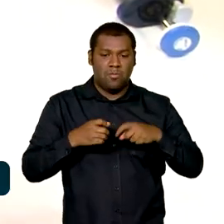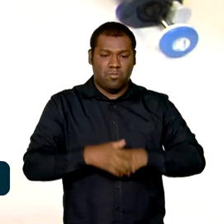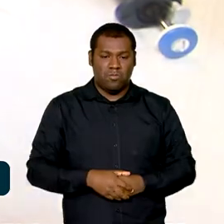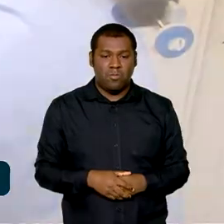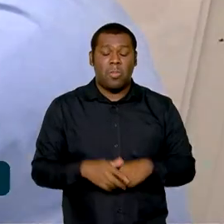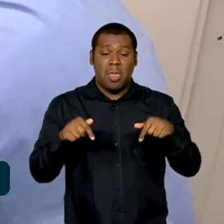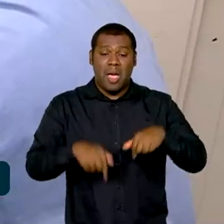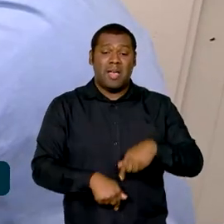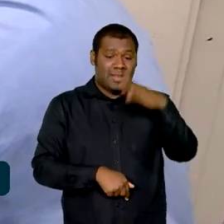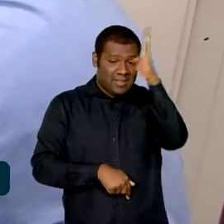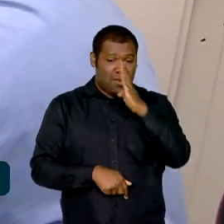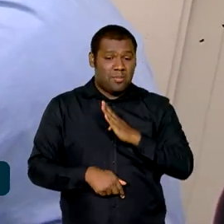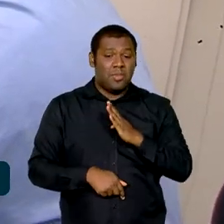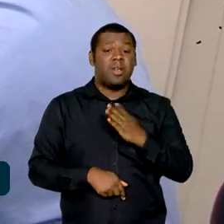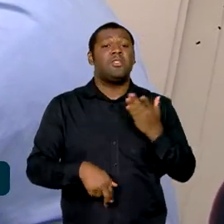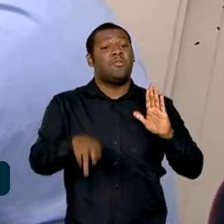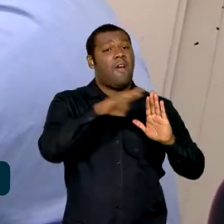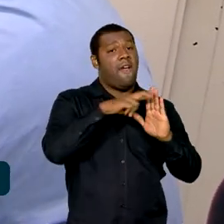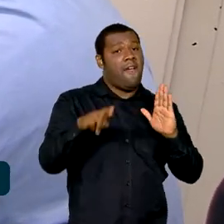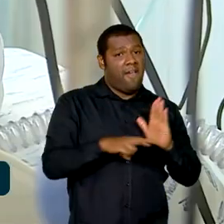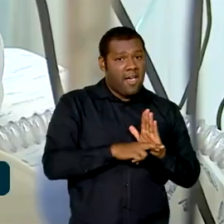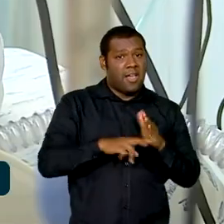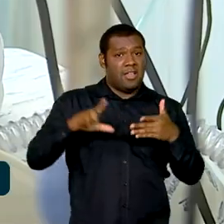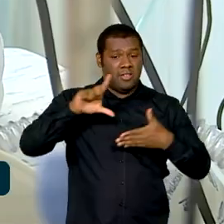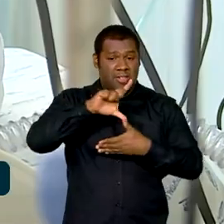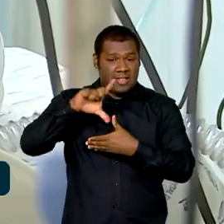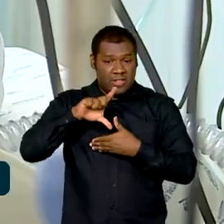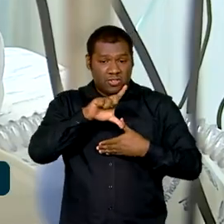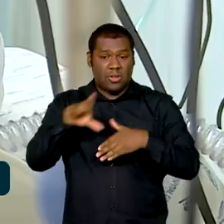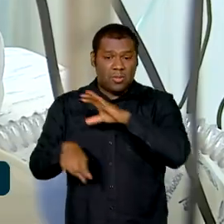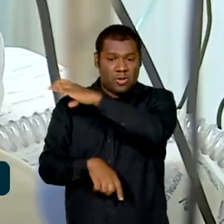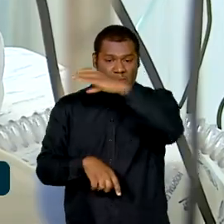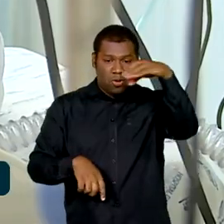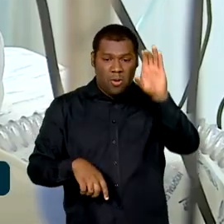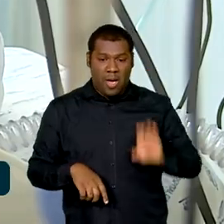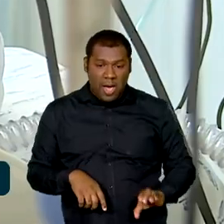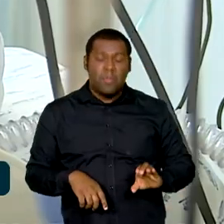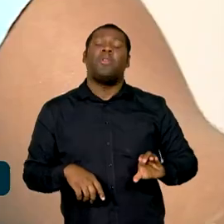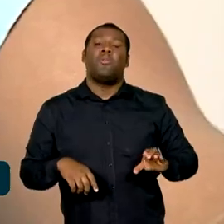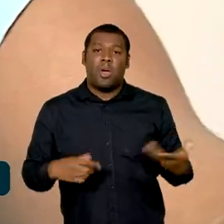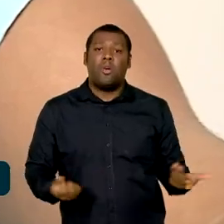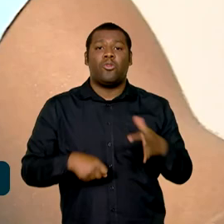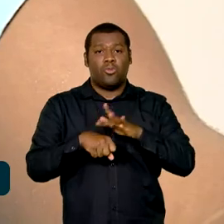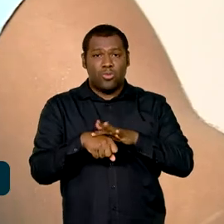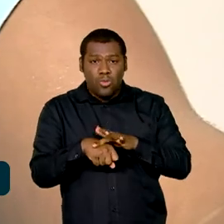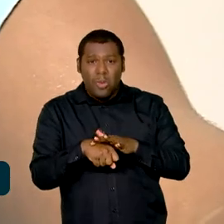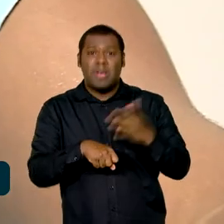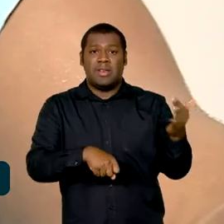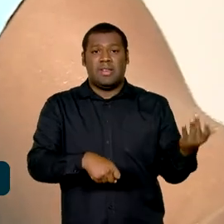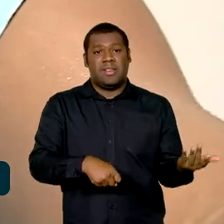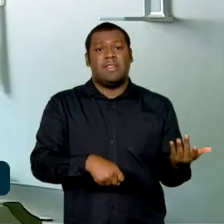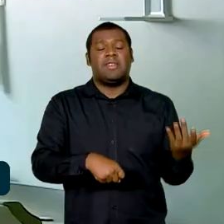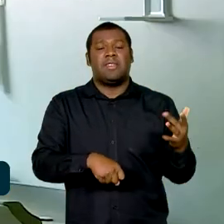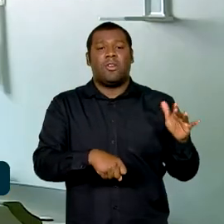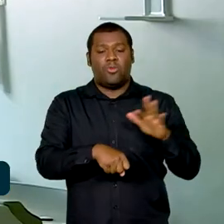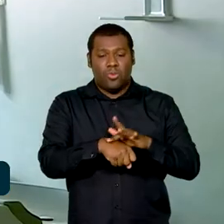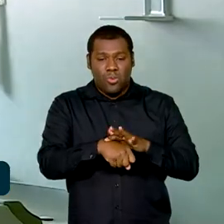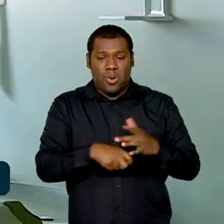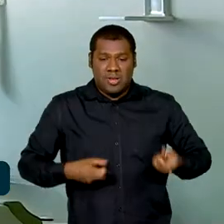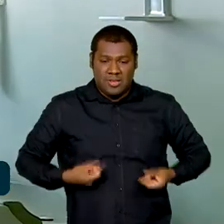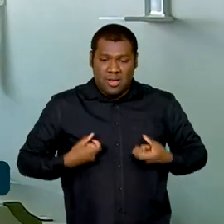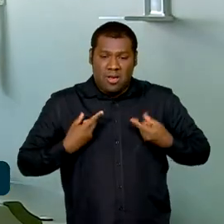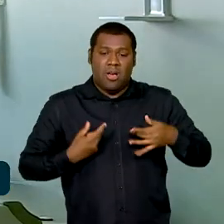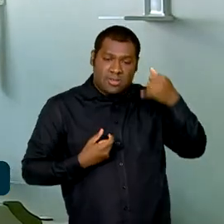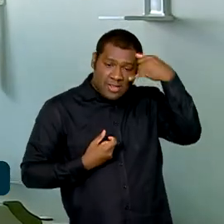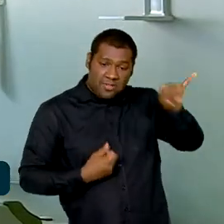também segue o Código Latino-Americano e Caribenho contra o Câncer, que traz recomendações para proteção contra